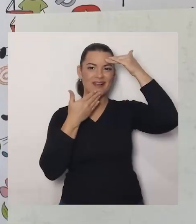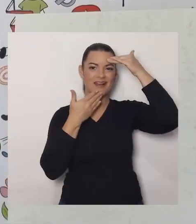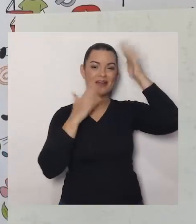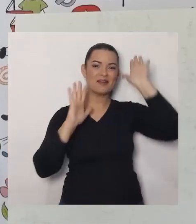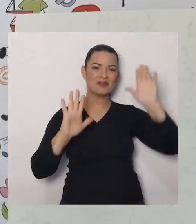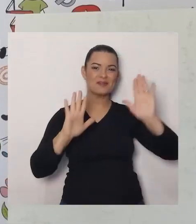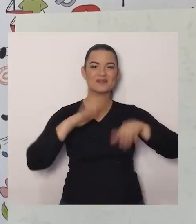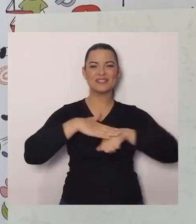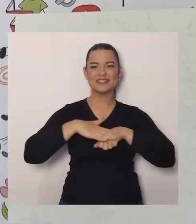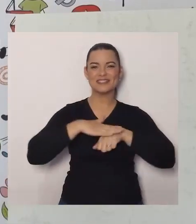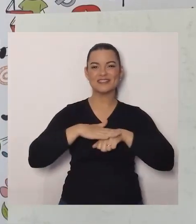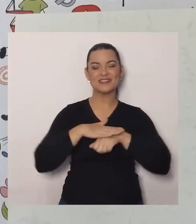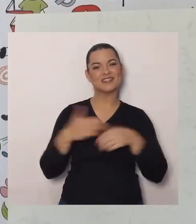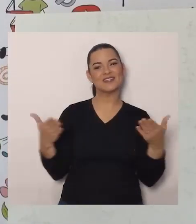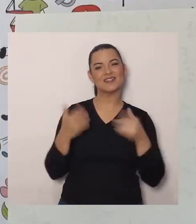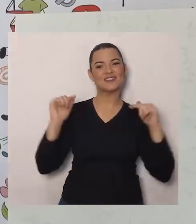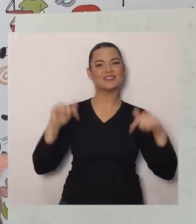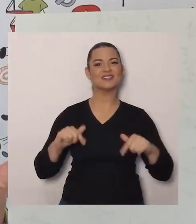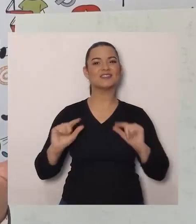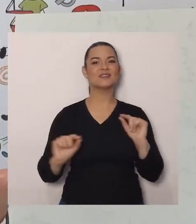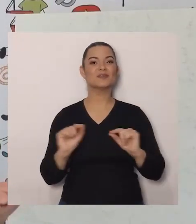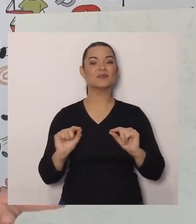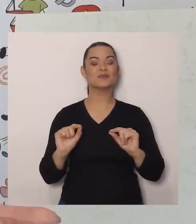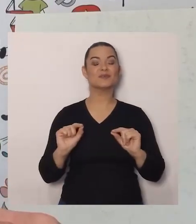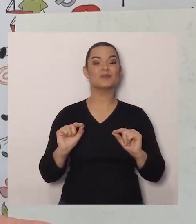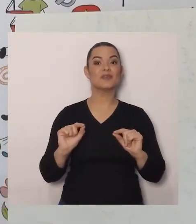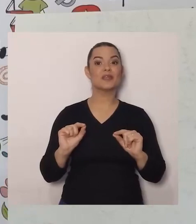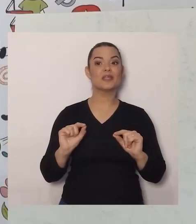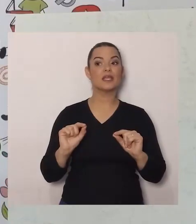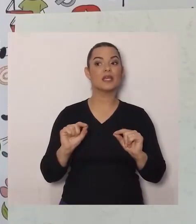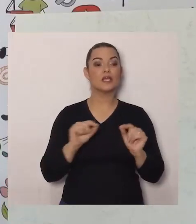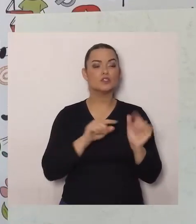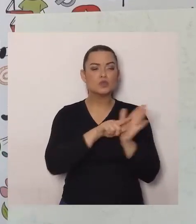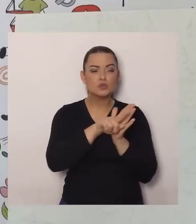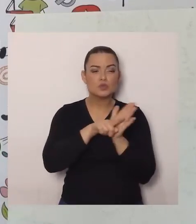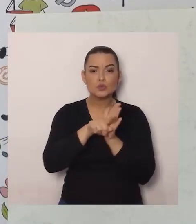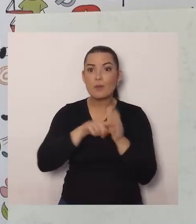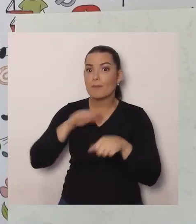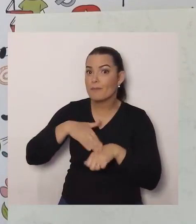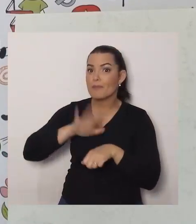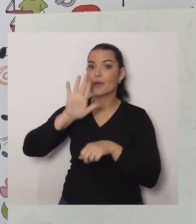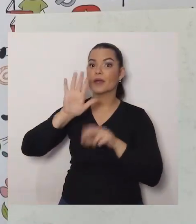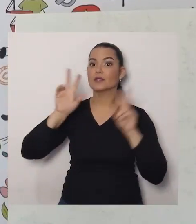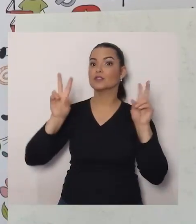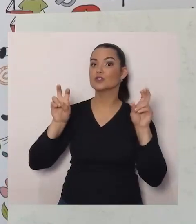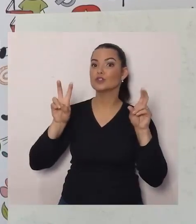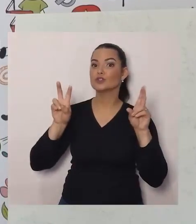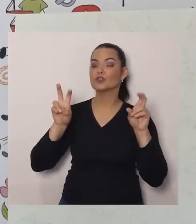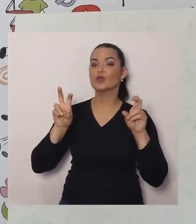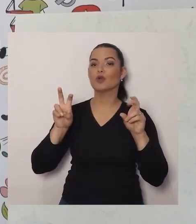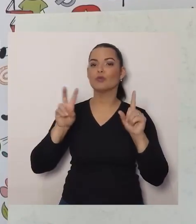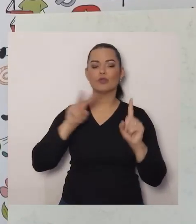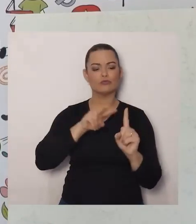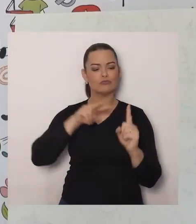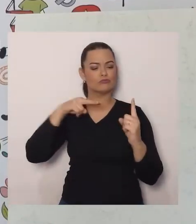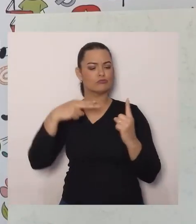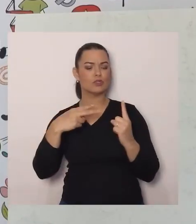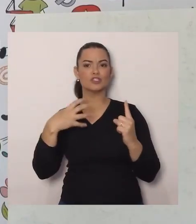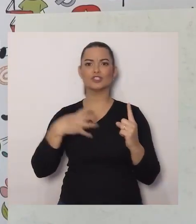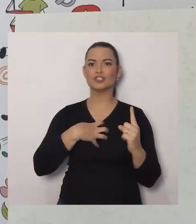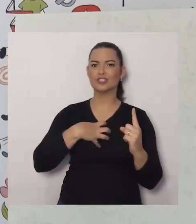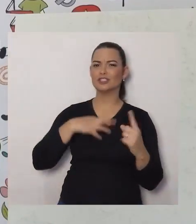Mas, A nossa conversa, Hoje, É para explorar, Um pouquinho mais, Dos diferentes, Pontos de vista,